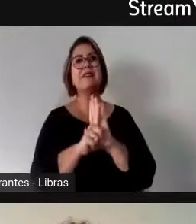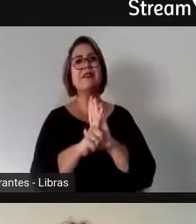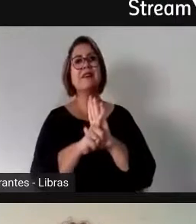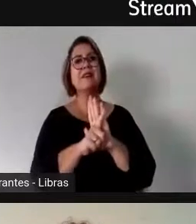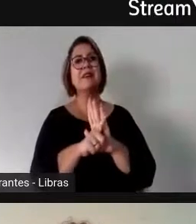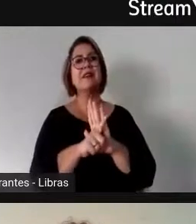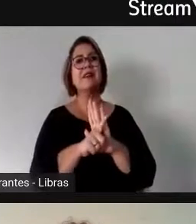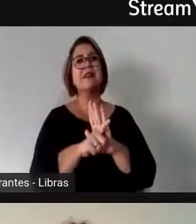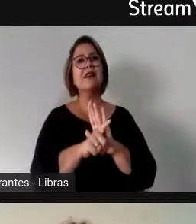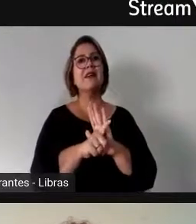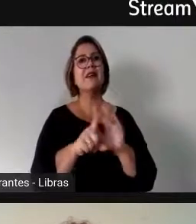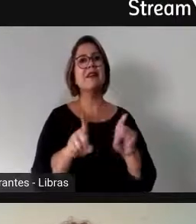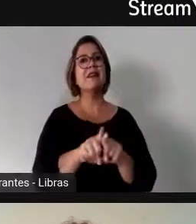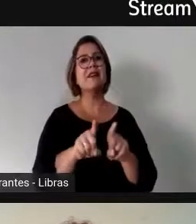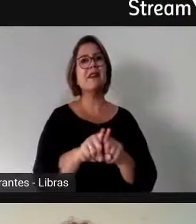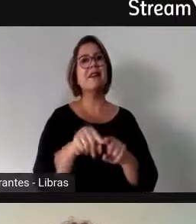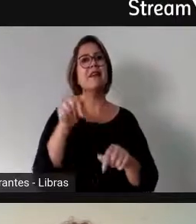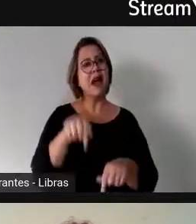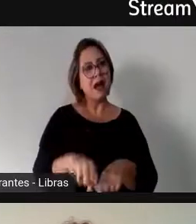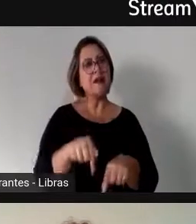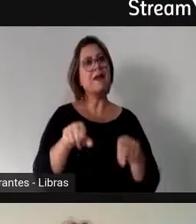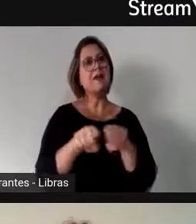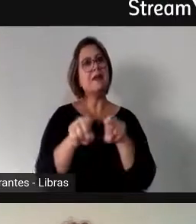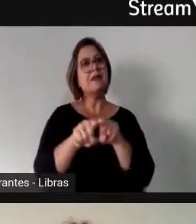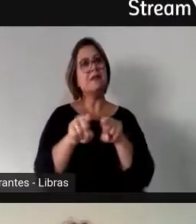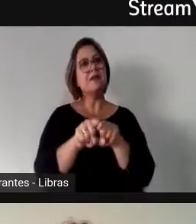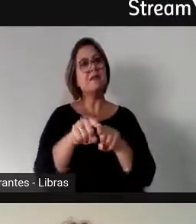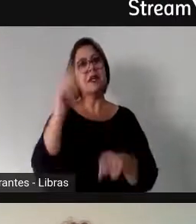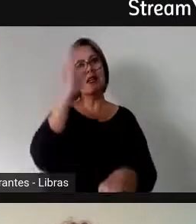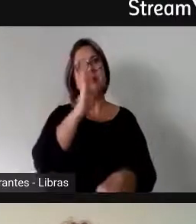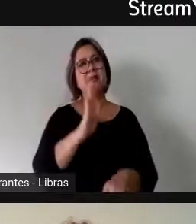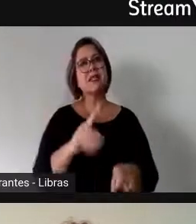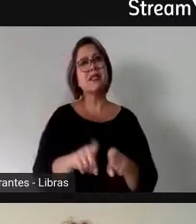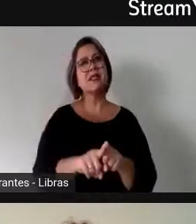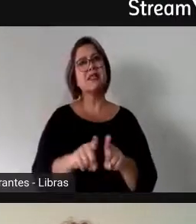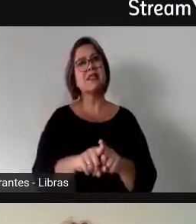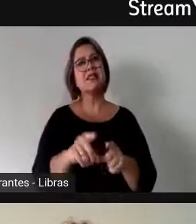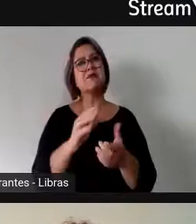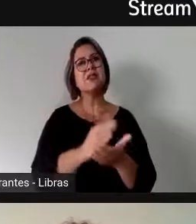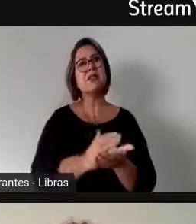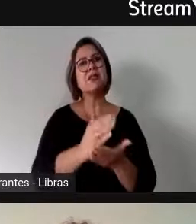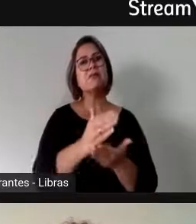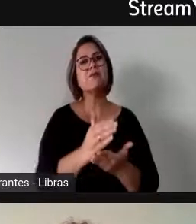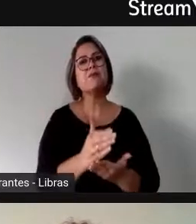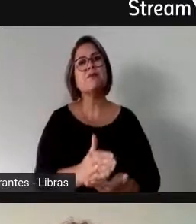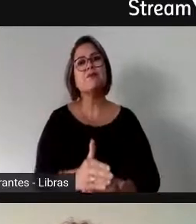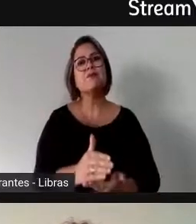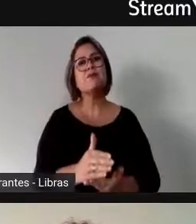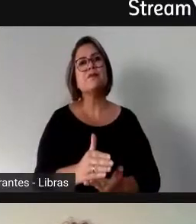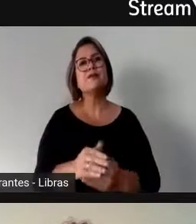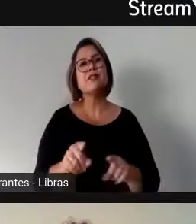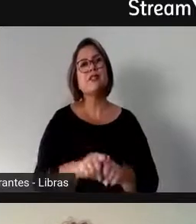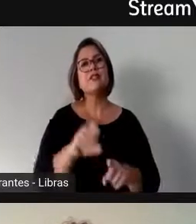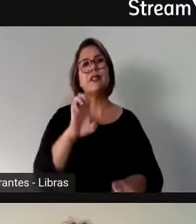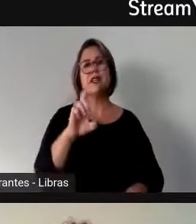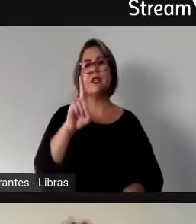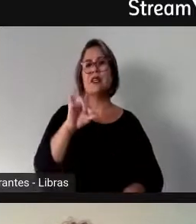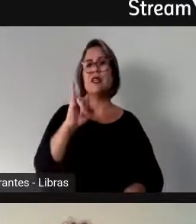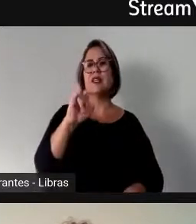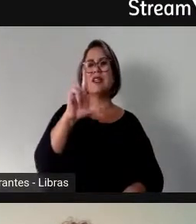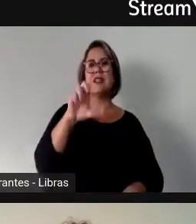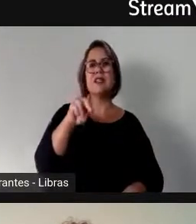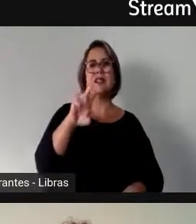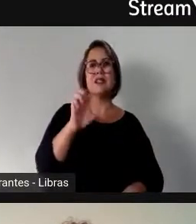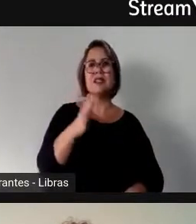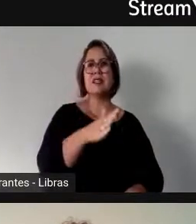Daniela, a gente conquistou aqui, aqui desde, me corrijam a Edilene e o Geraldo que acompanham mais